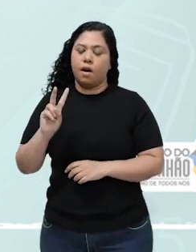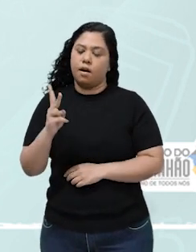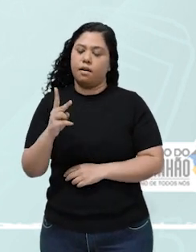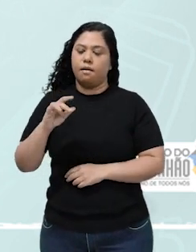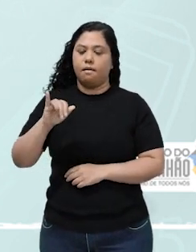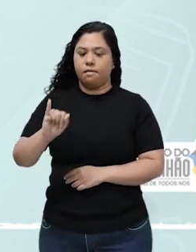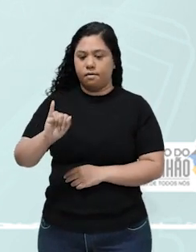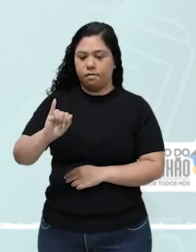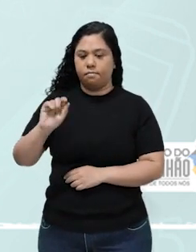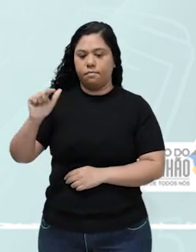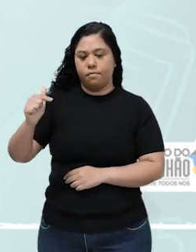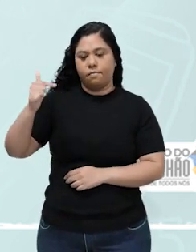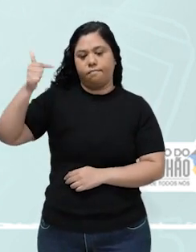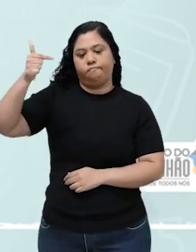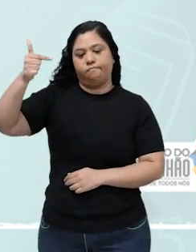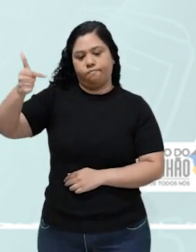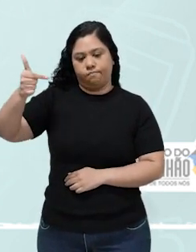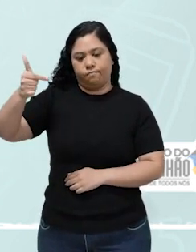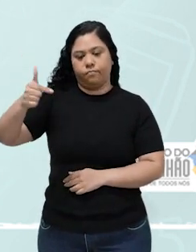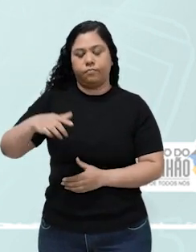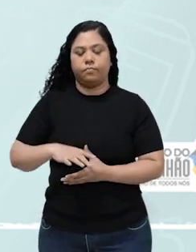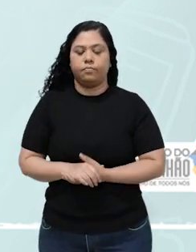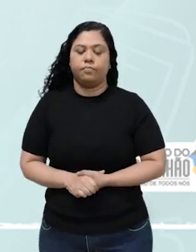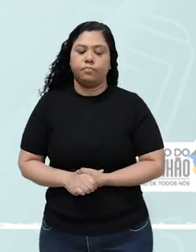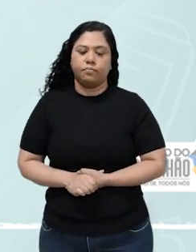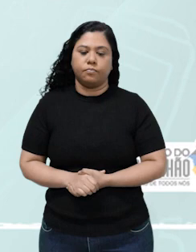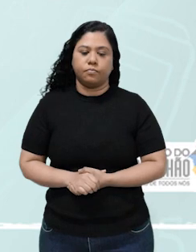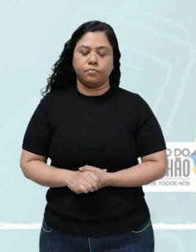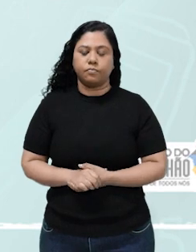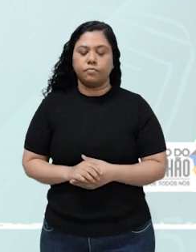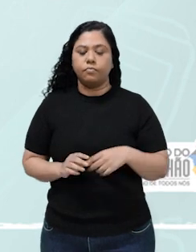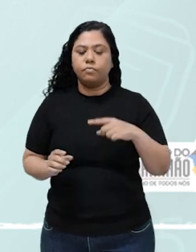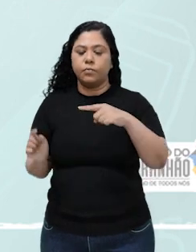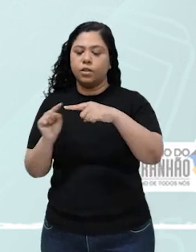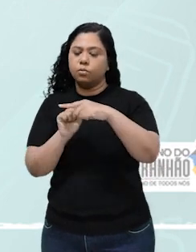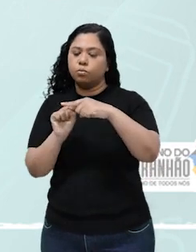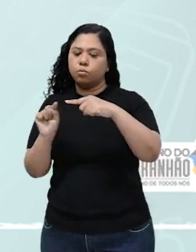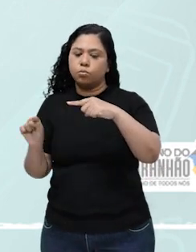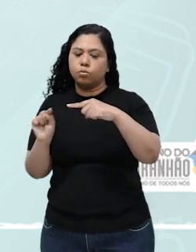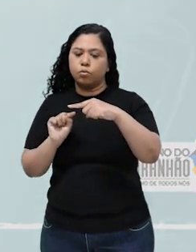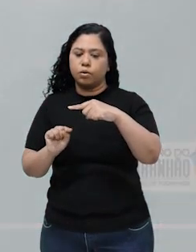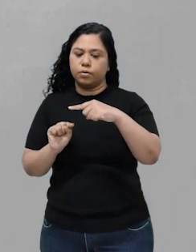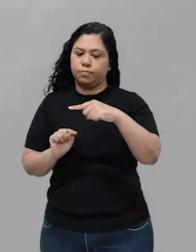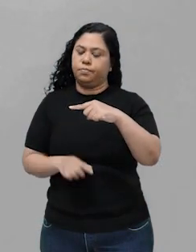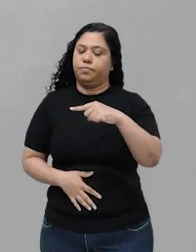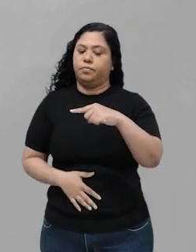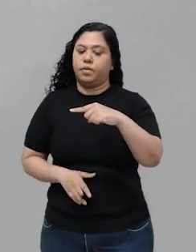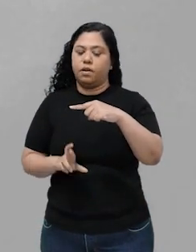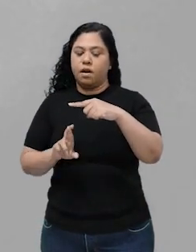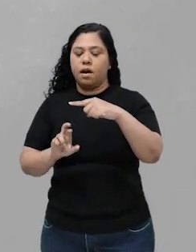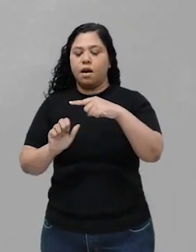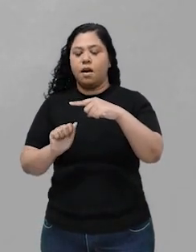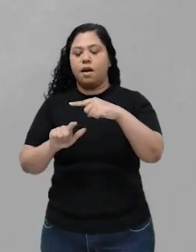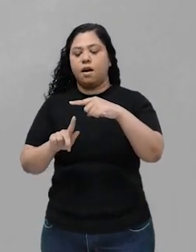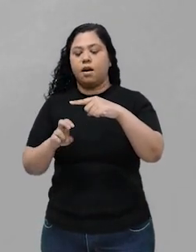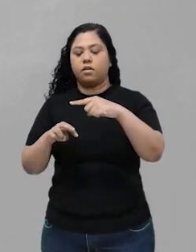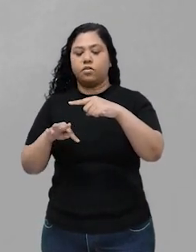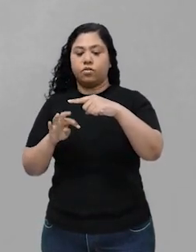hidrogênio elevado ao quadrado, tudo bem? Sobre os reagentes. Quem são os reagentes, turma?